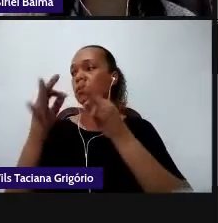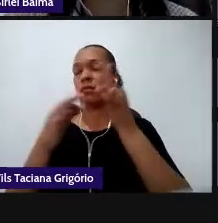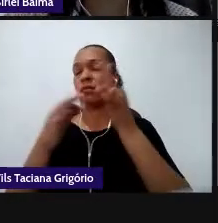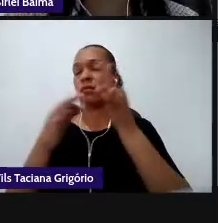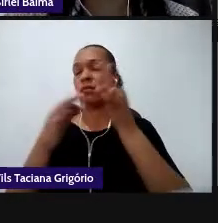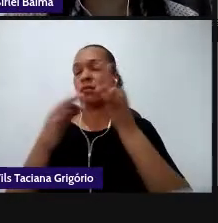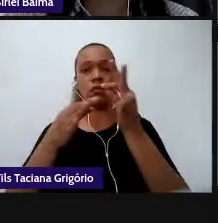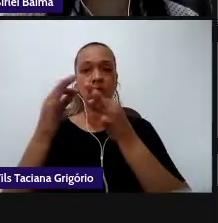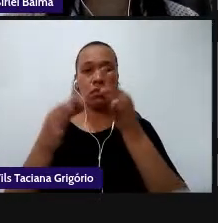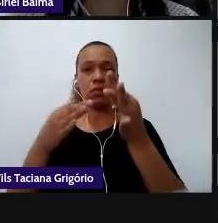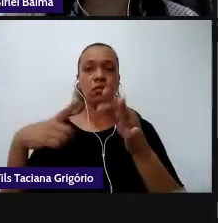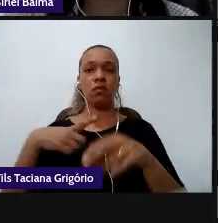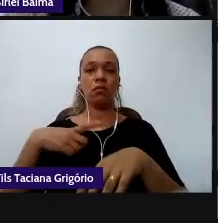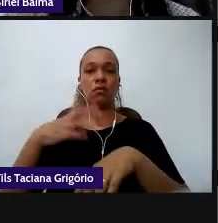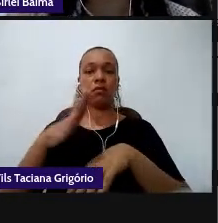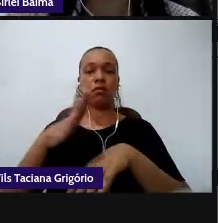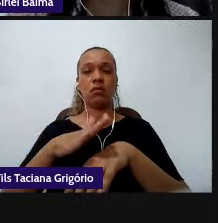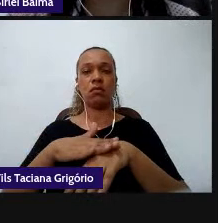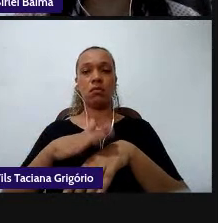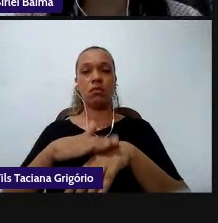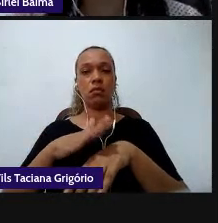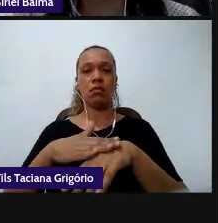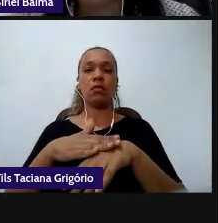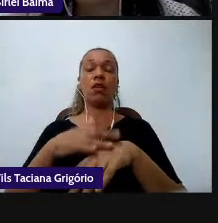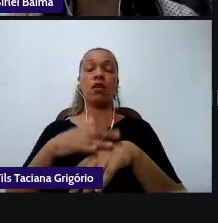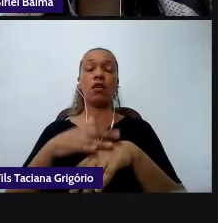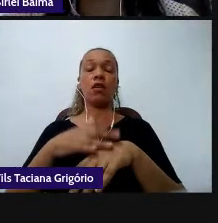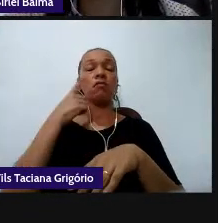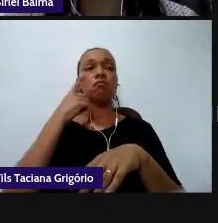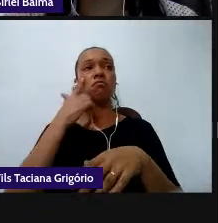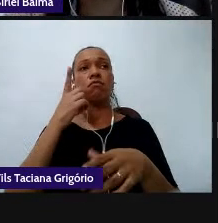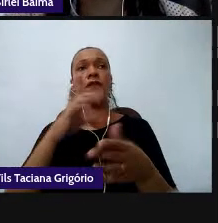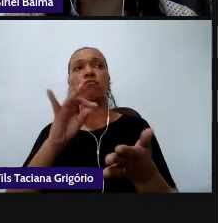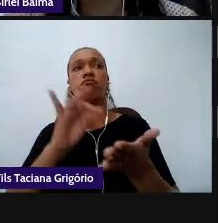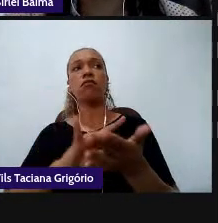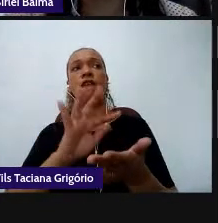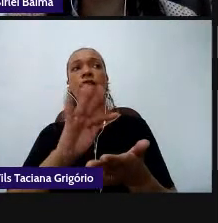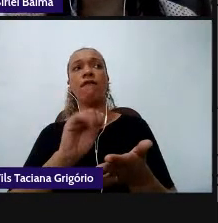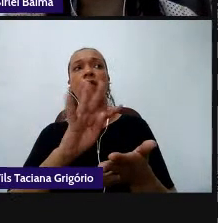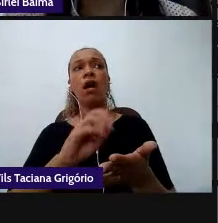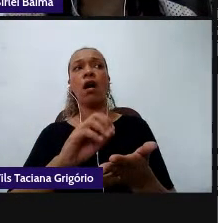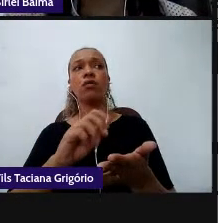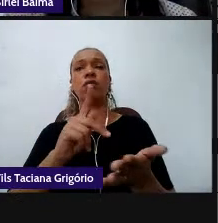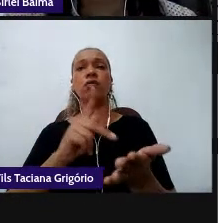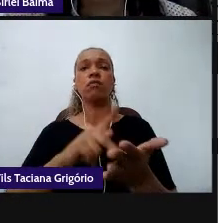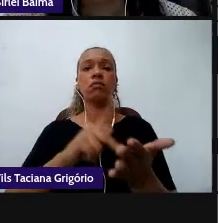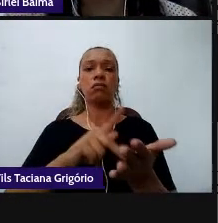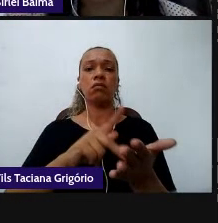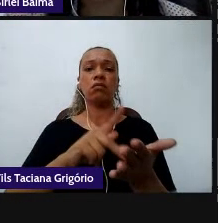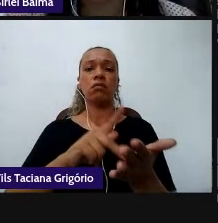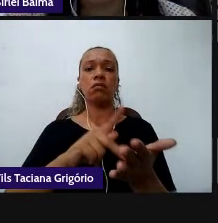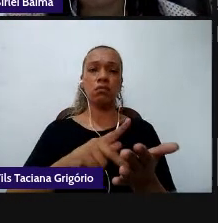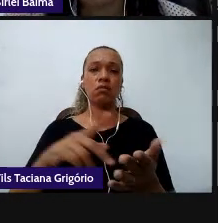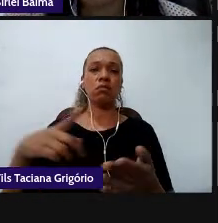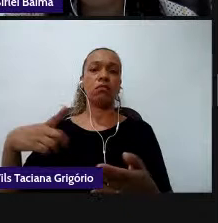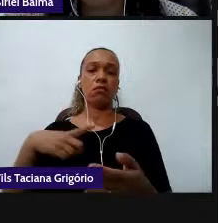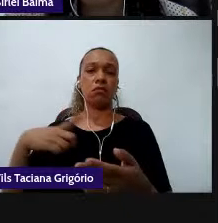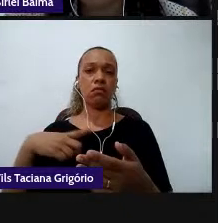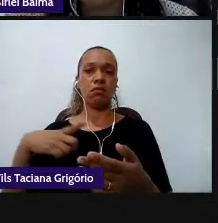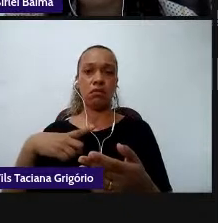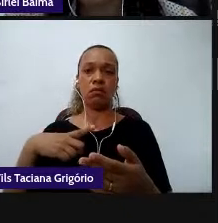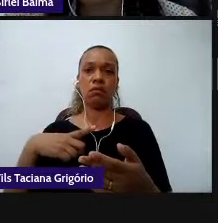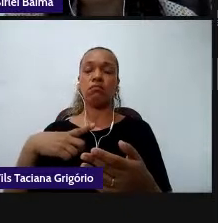buscar um fato verdade para identificar uma fake por exemplo